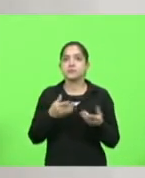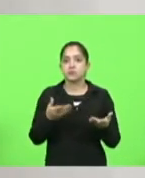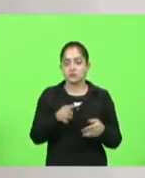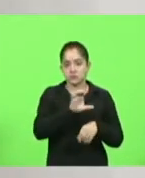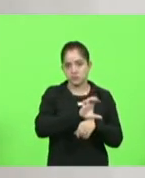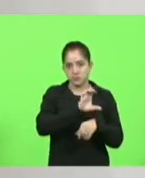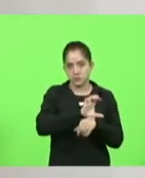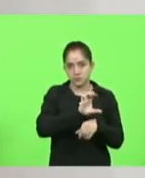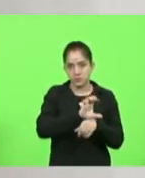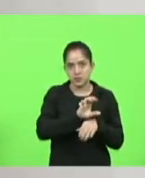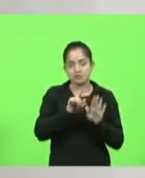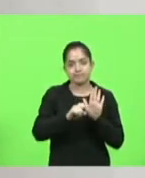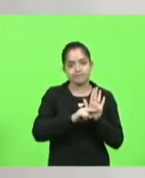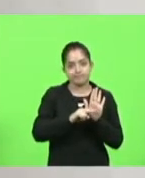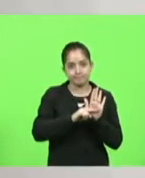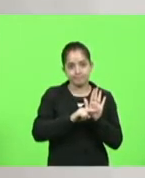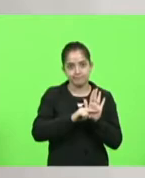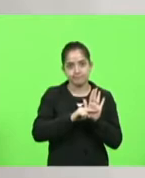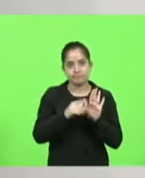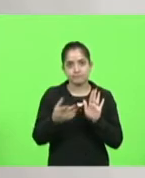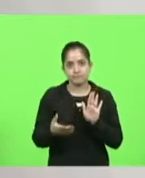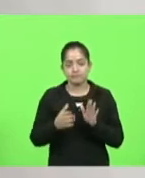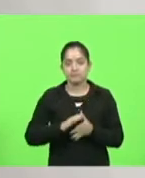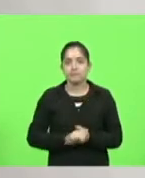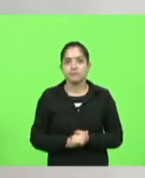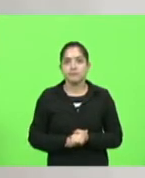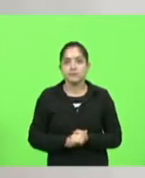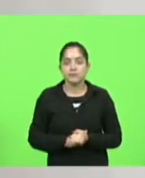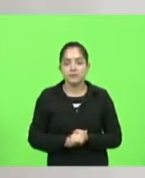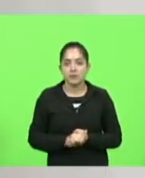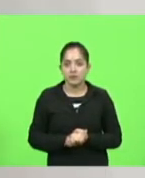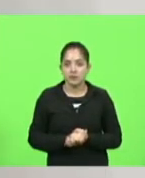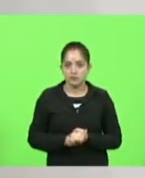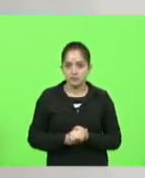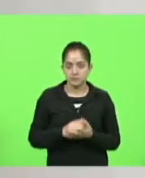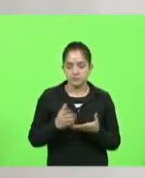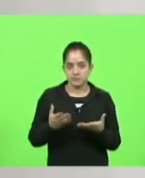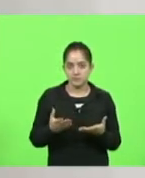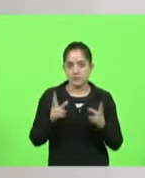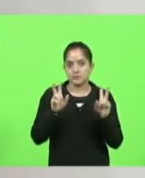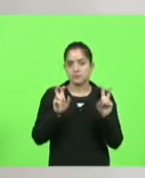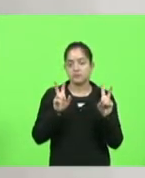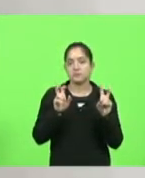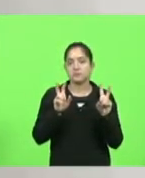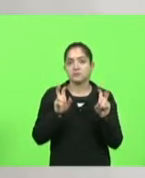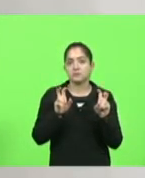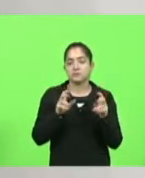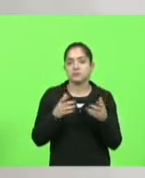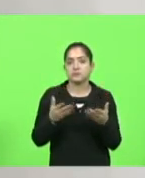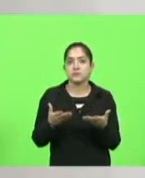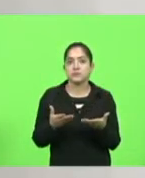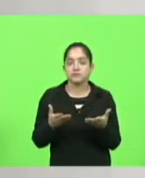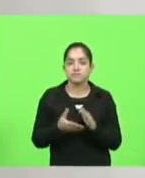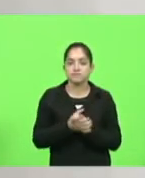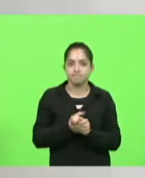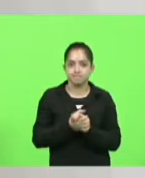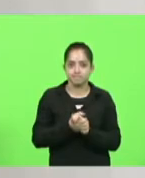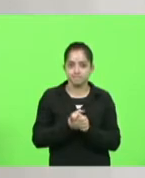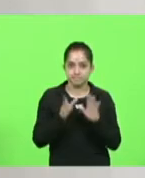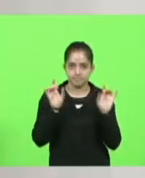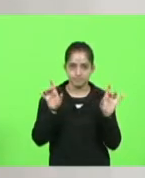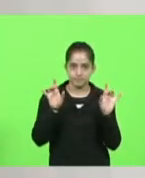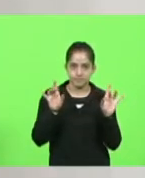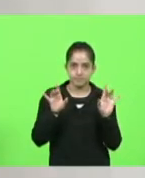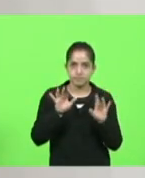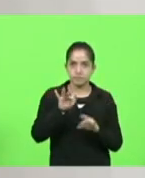na recomposição da sua malha viária. Ainda dentro desse tema, eu faço uma saudação especial à